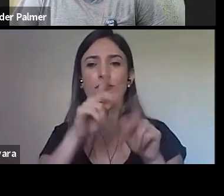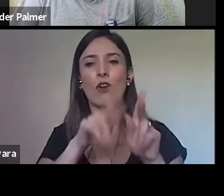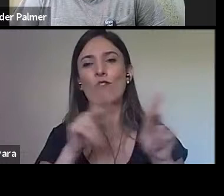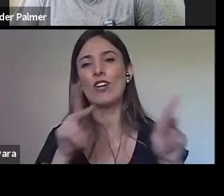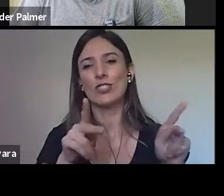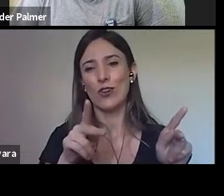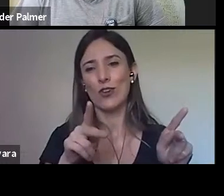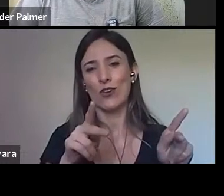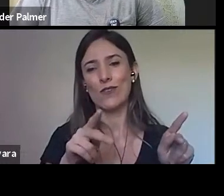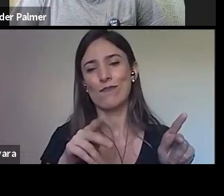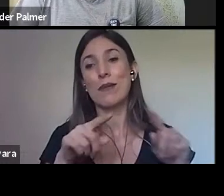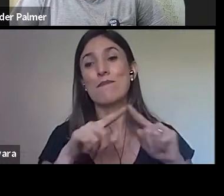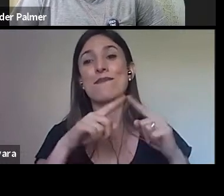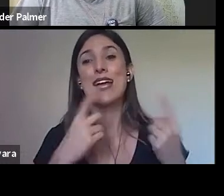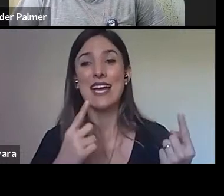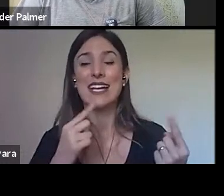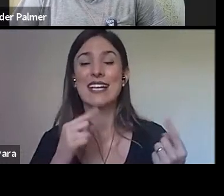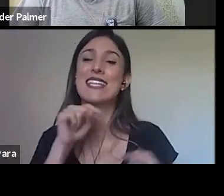eles vão, efetivamente,